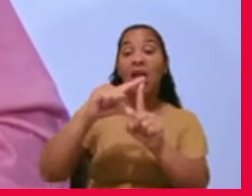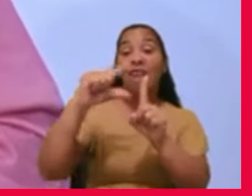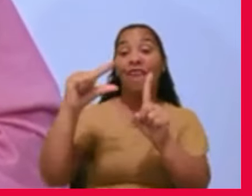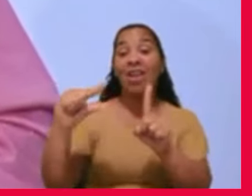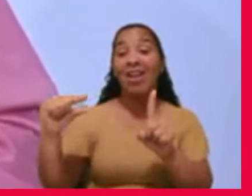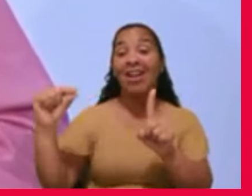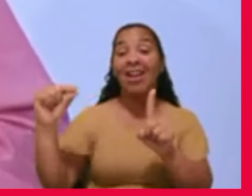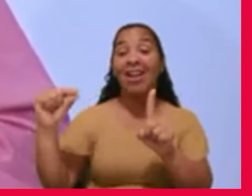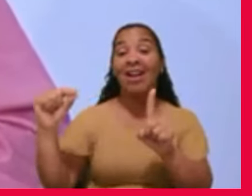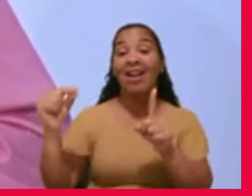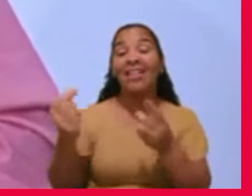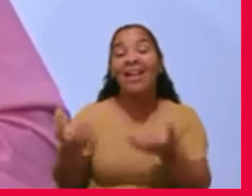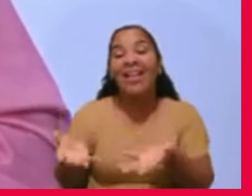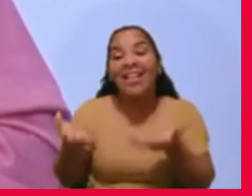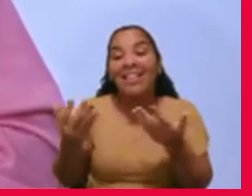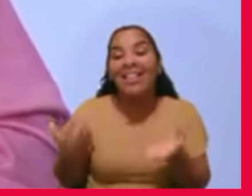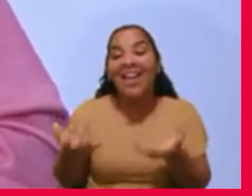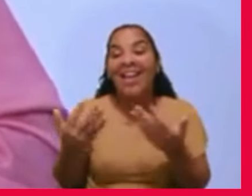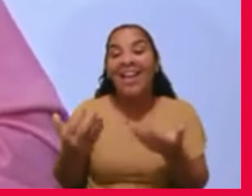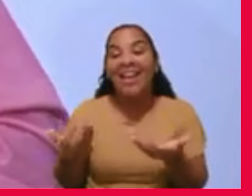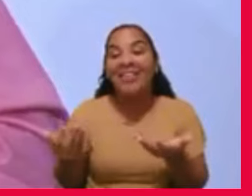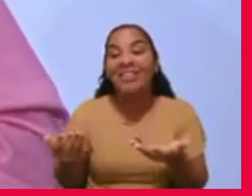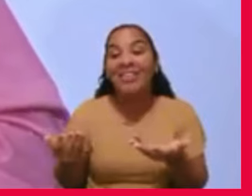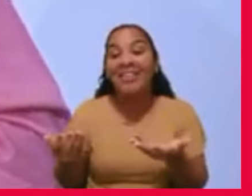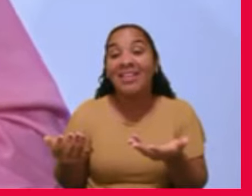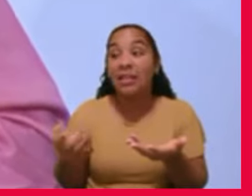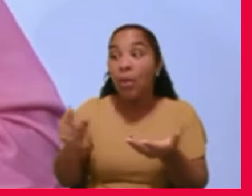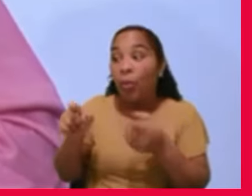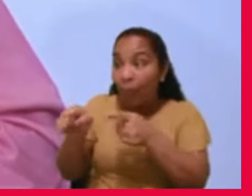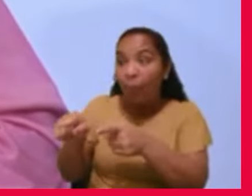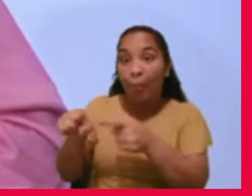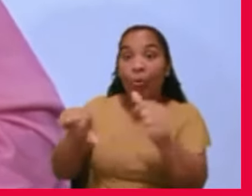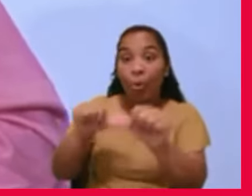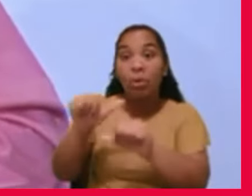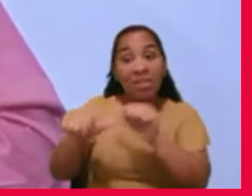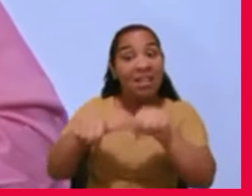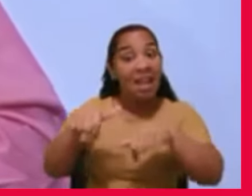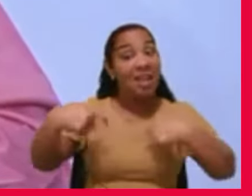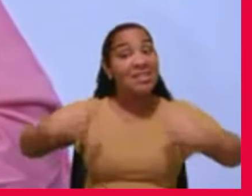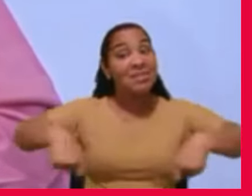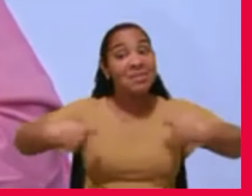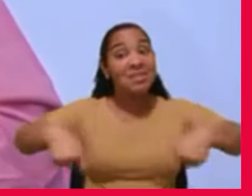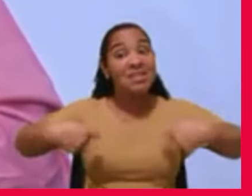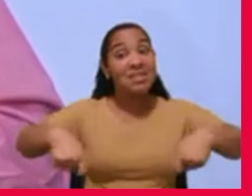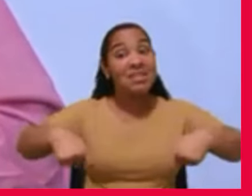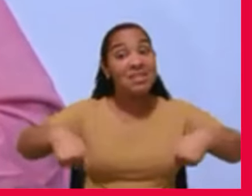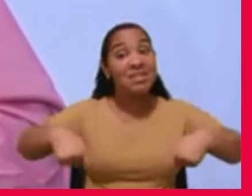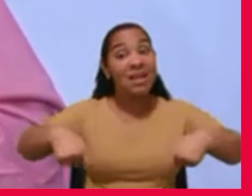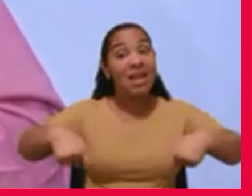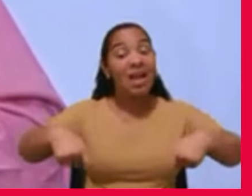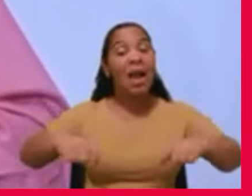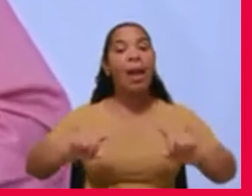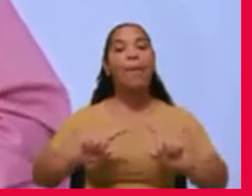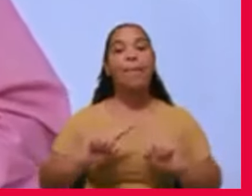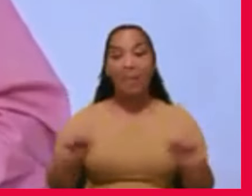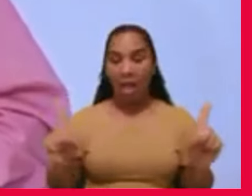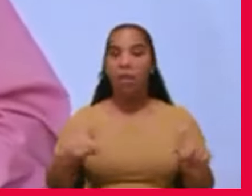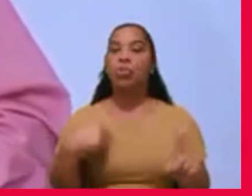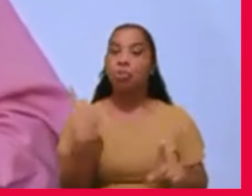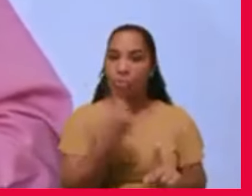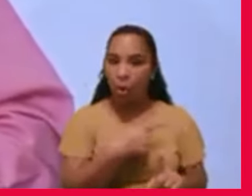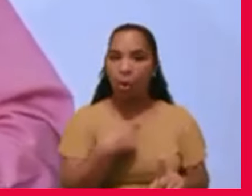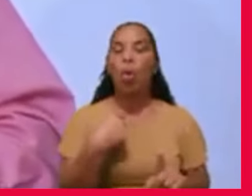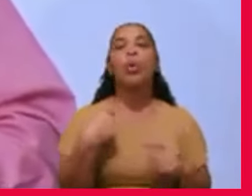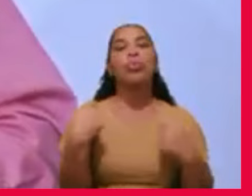Daí, esta mudança é necessária. Mas nós podemos reverter, porque